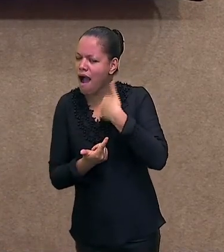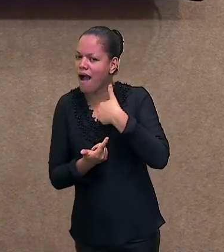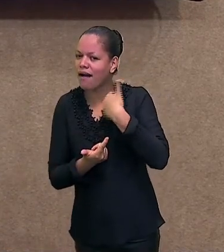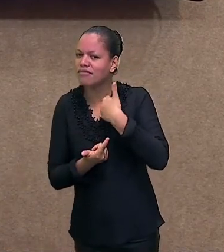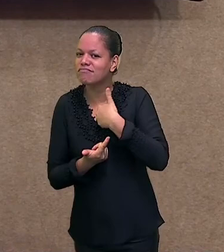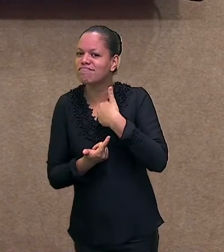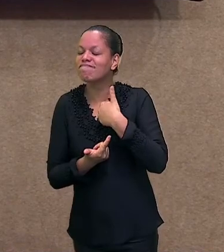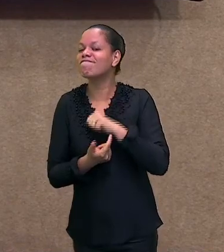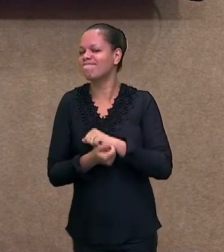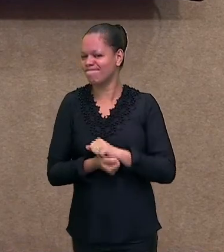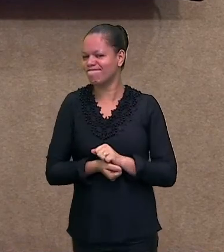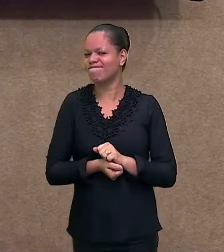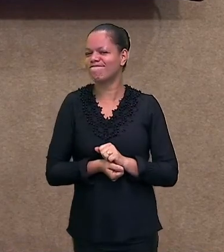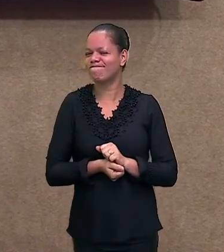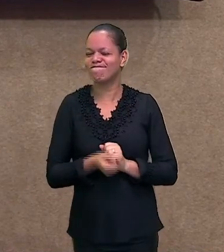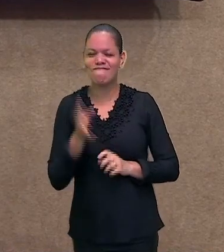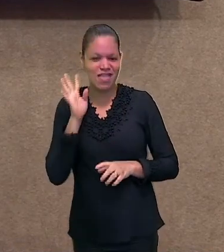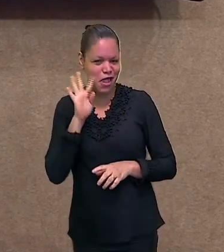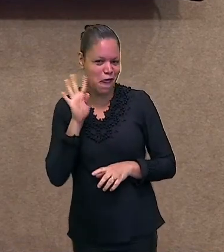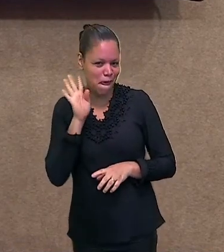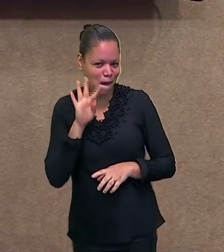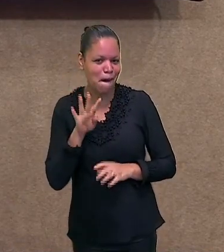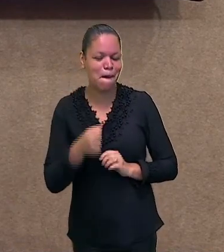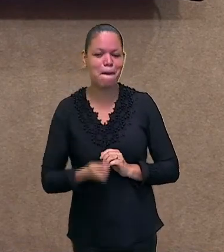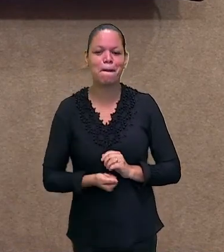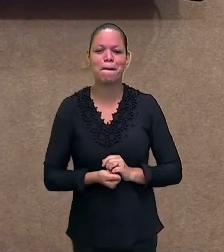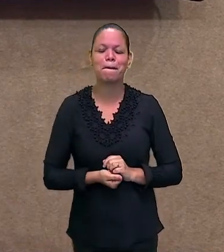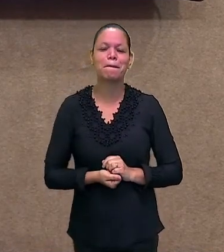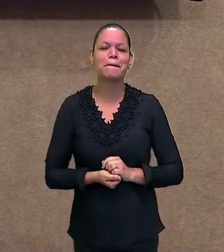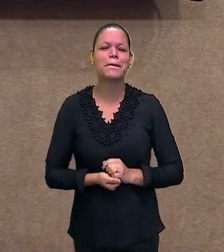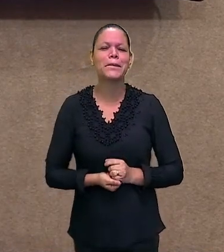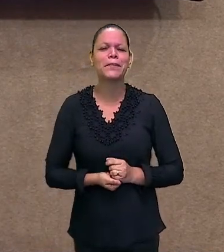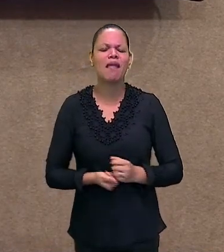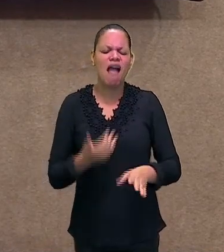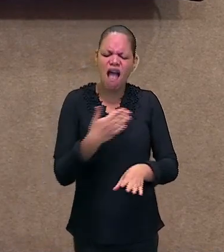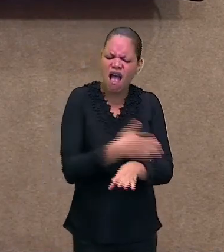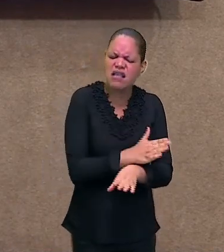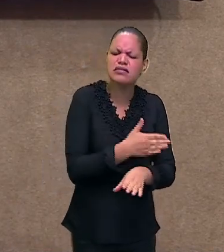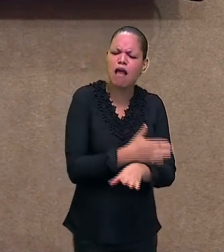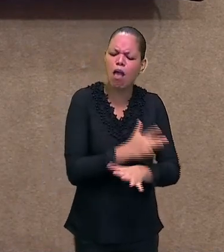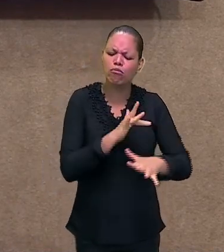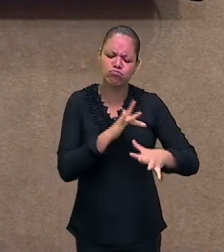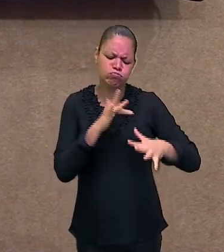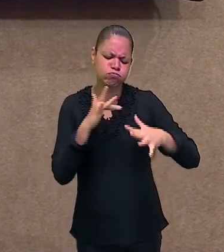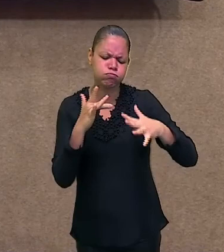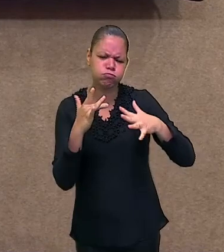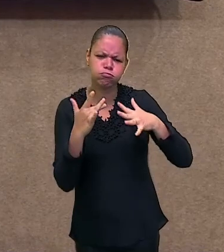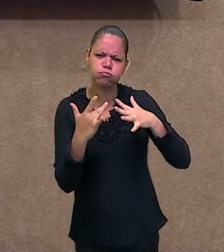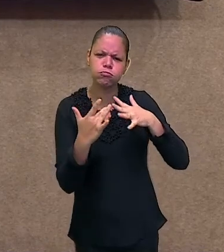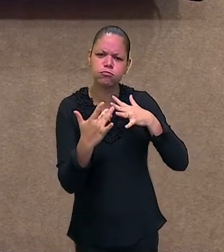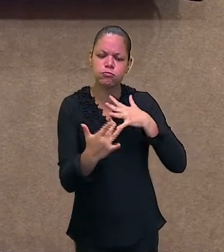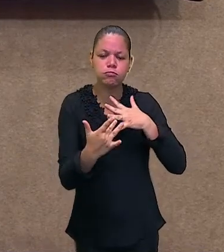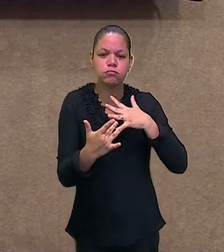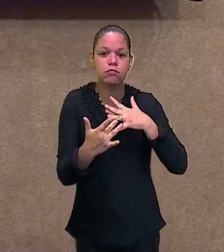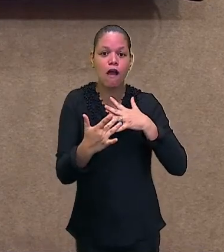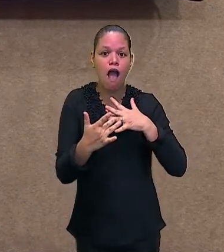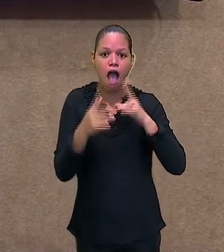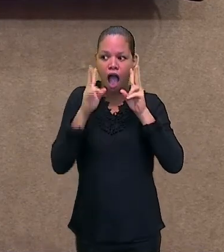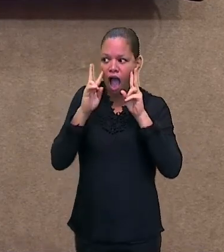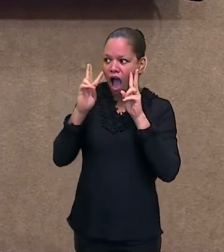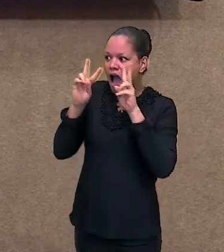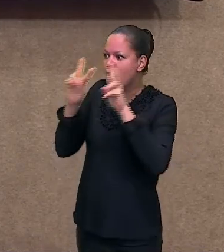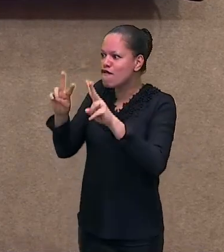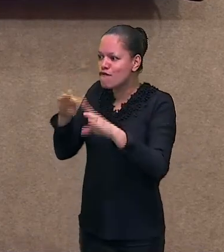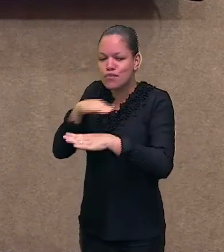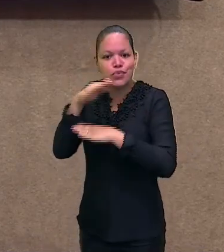tiver uma novidade, você vai receber no seu celular. Acessem as redes sociais para vocês ficarem ligados em tudo que está